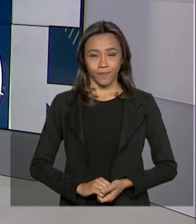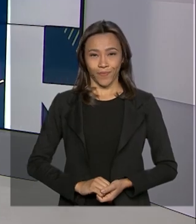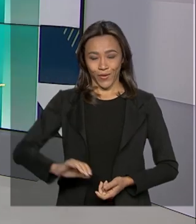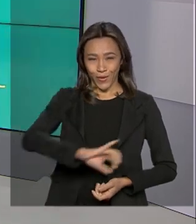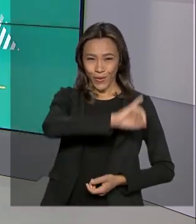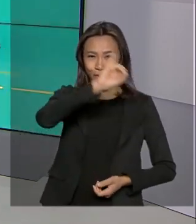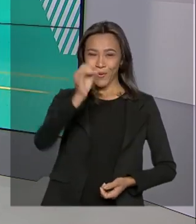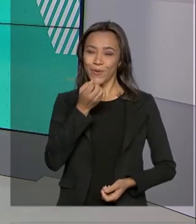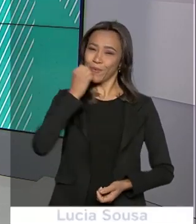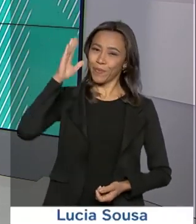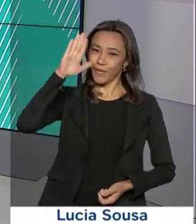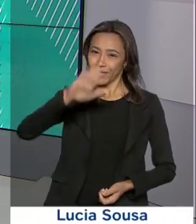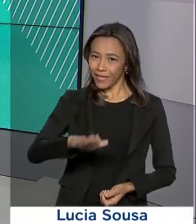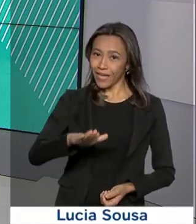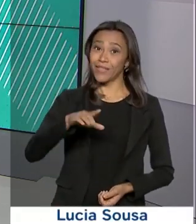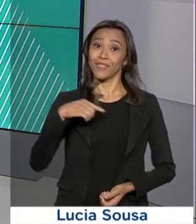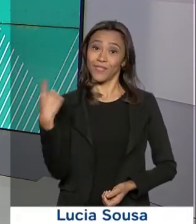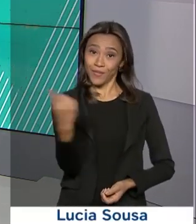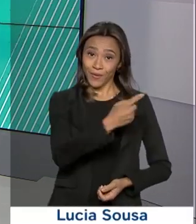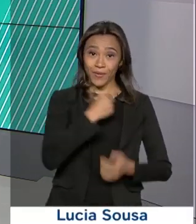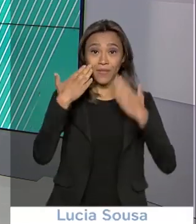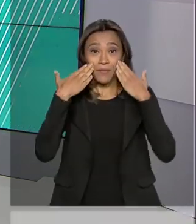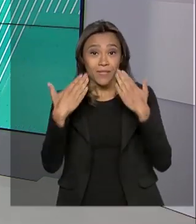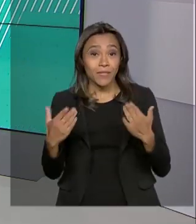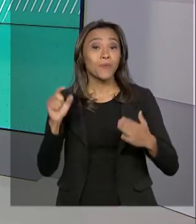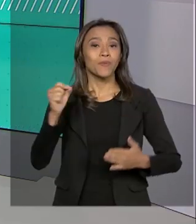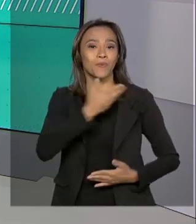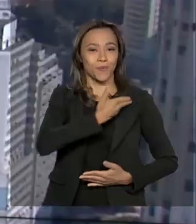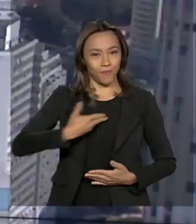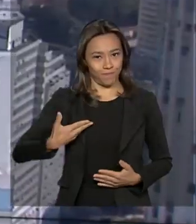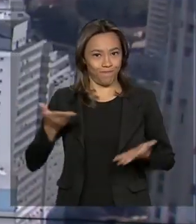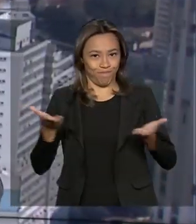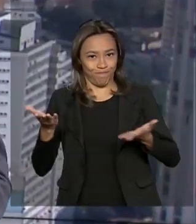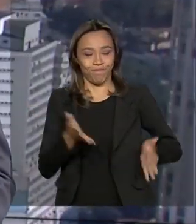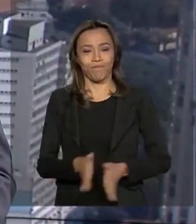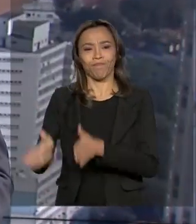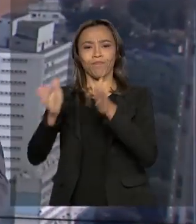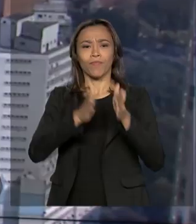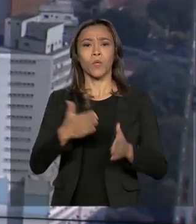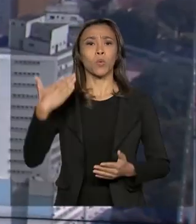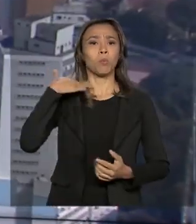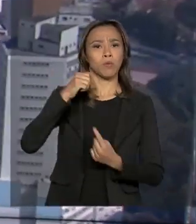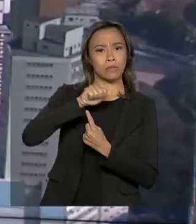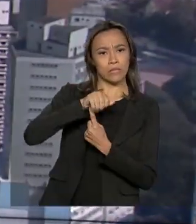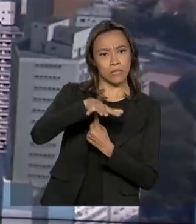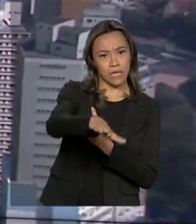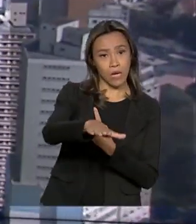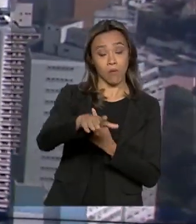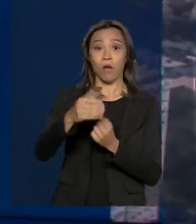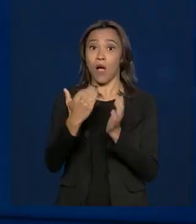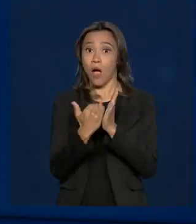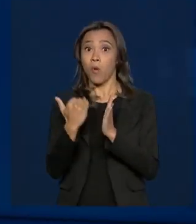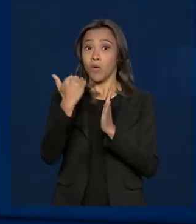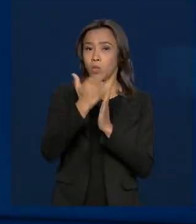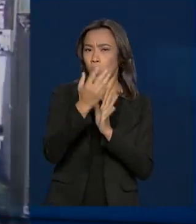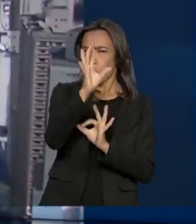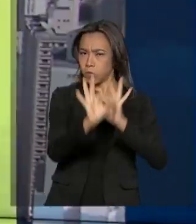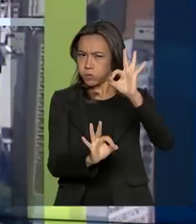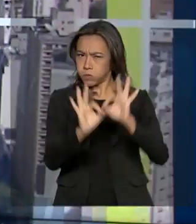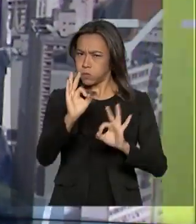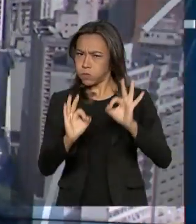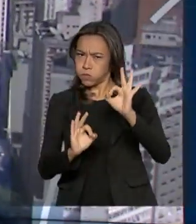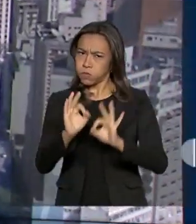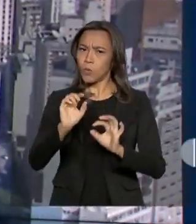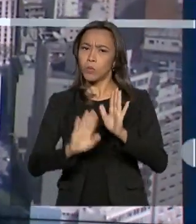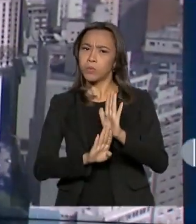Olá, boa tarde. Já estamos no ar com o governo agora. O Banco Central aumentou a projeção para o crescimento da economia